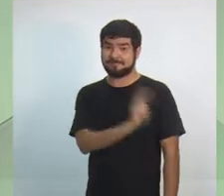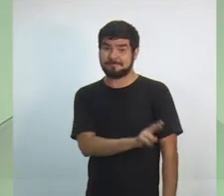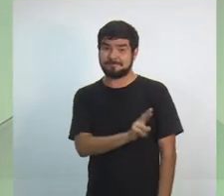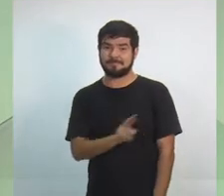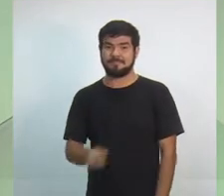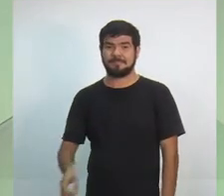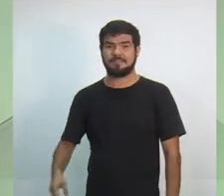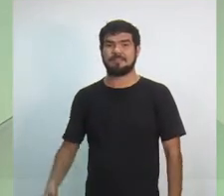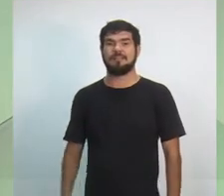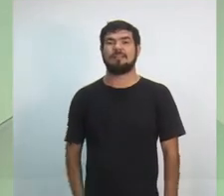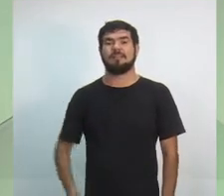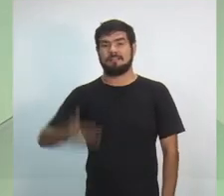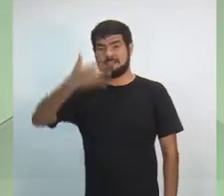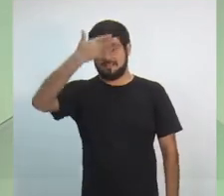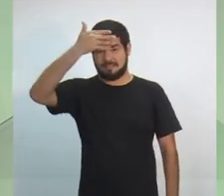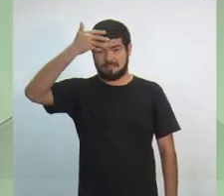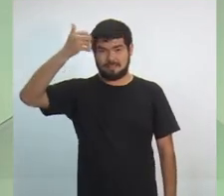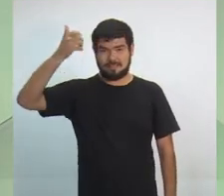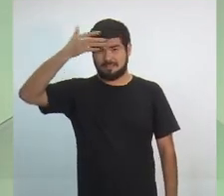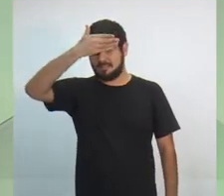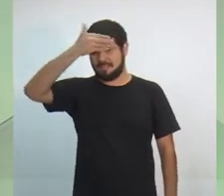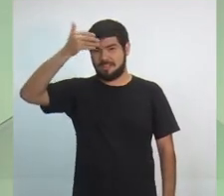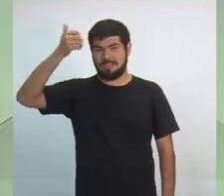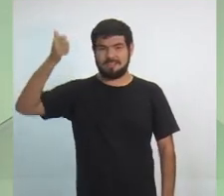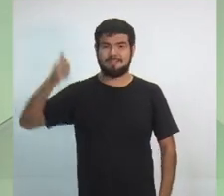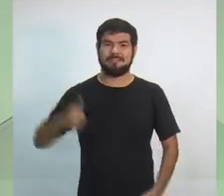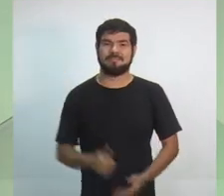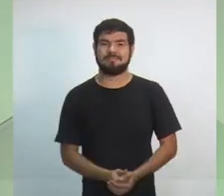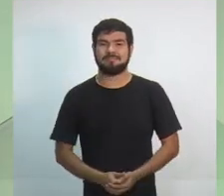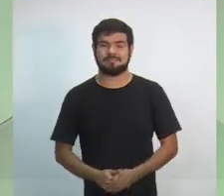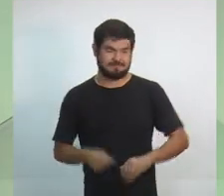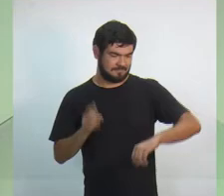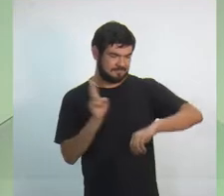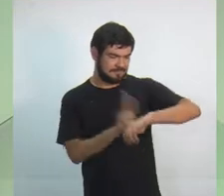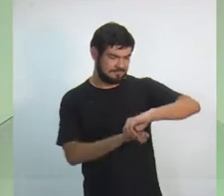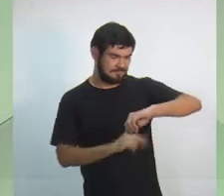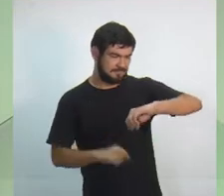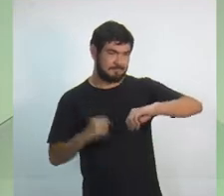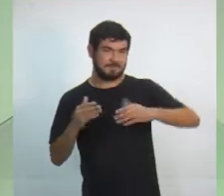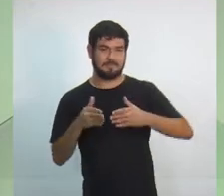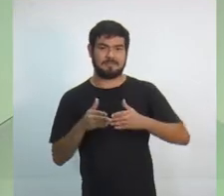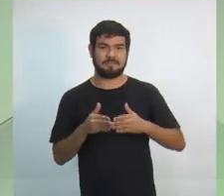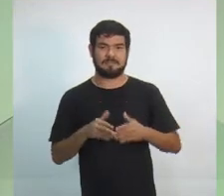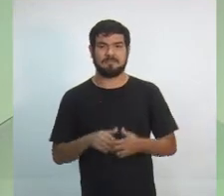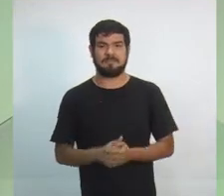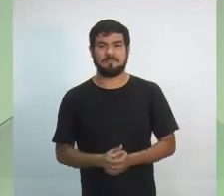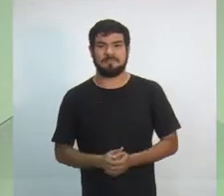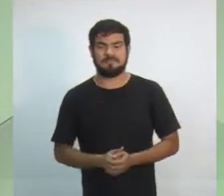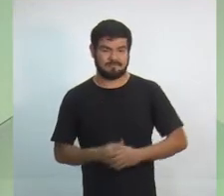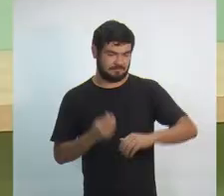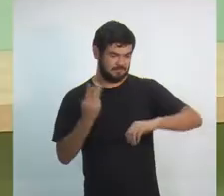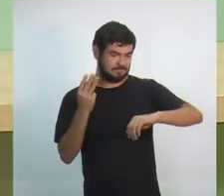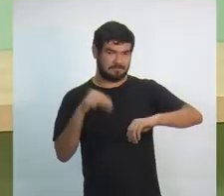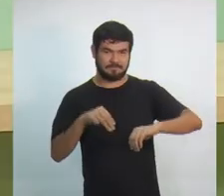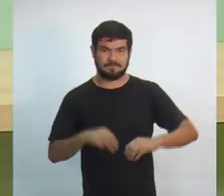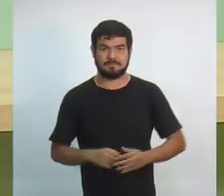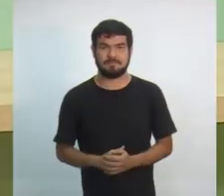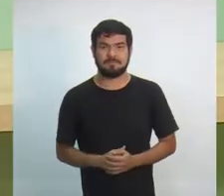candidato Davi Almeida do PSB. Cronômetro na tela por favor. Candidato Davi Almeida o senhor tem 3 minutos.